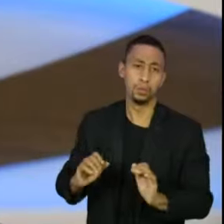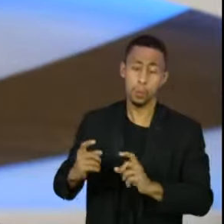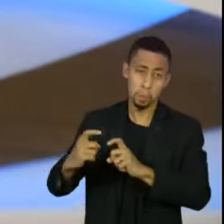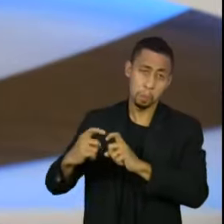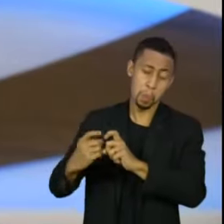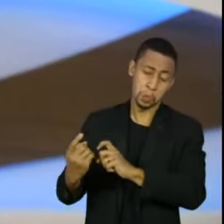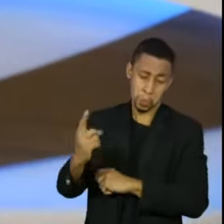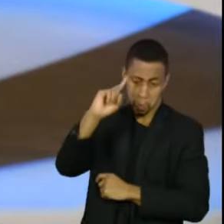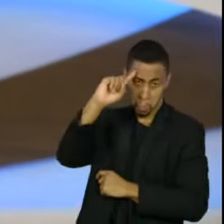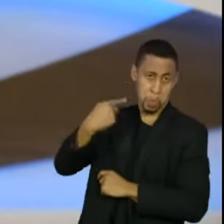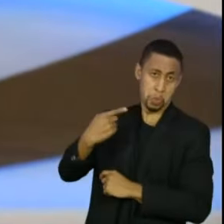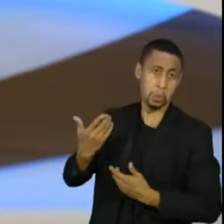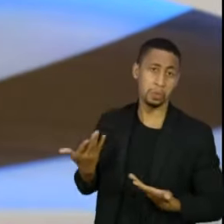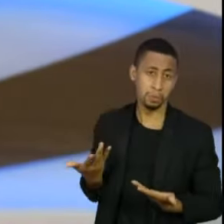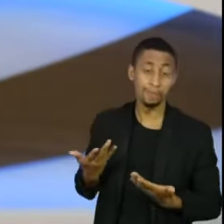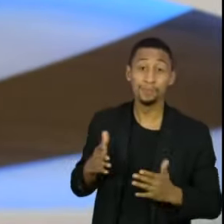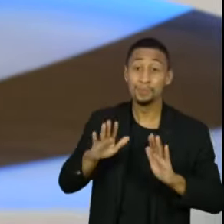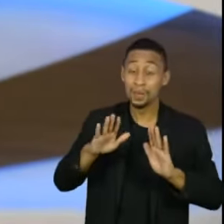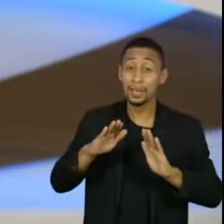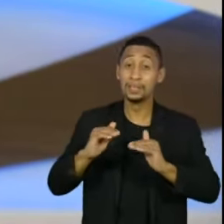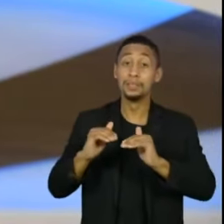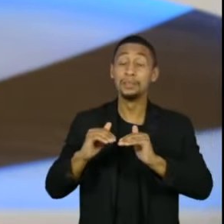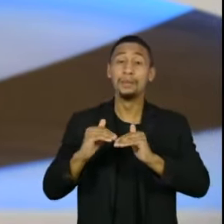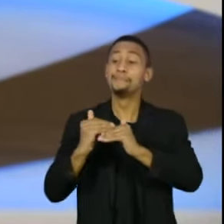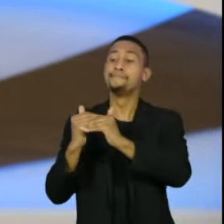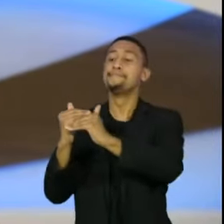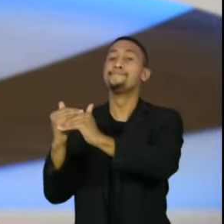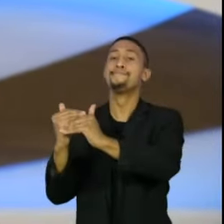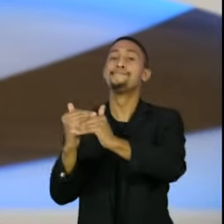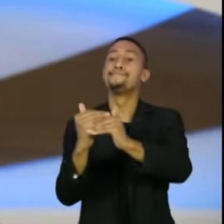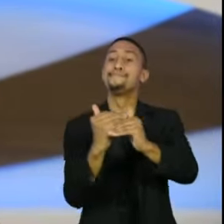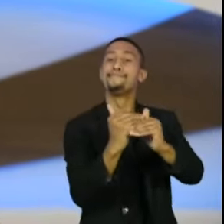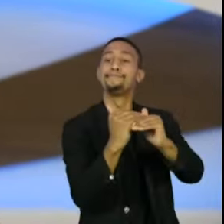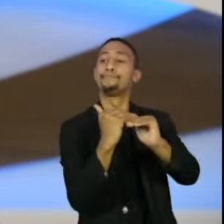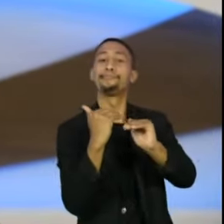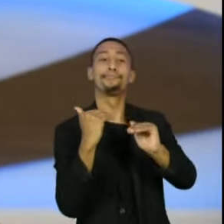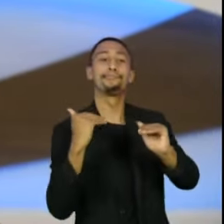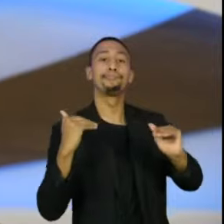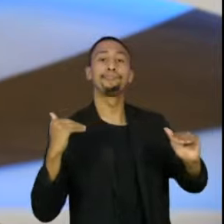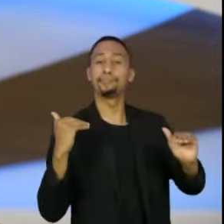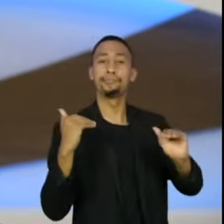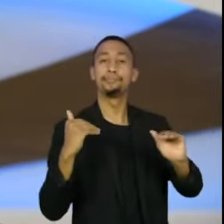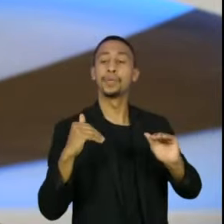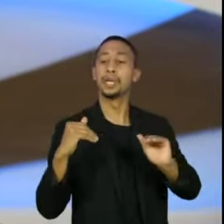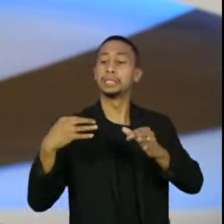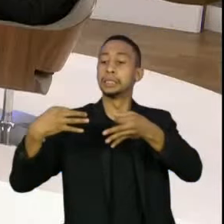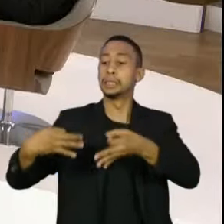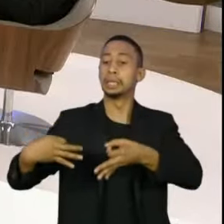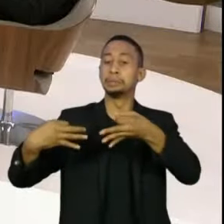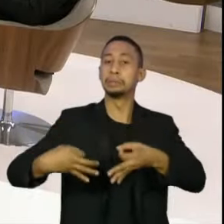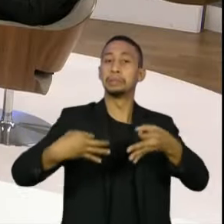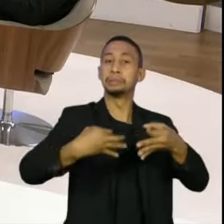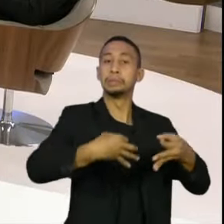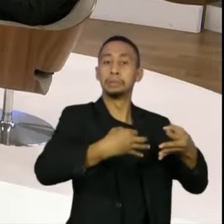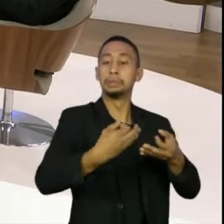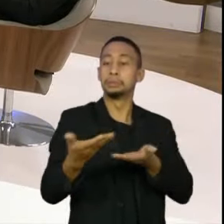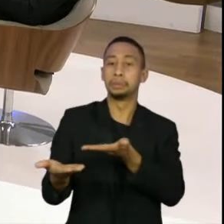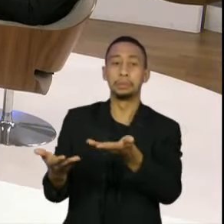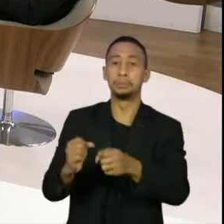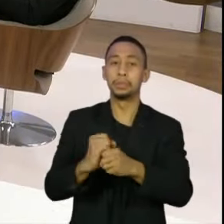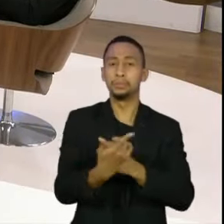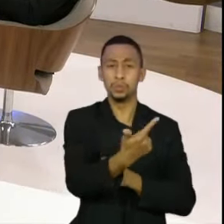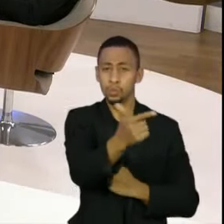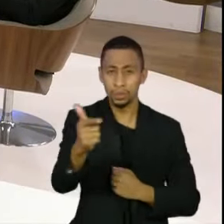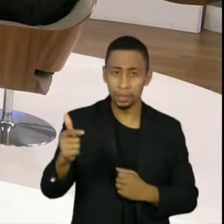dizer é que não há uma uniformização, uma ideia única, assertiva e acertada do que deve ser o enfrentamento da pandemia.